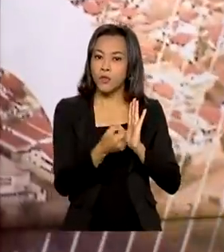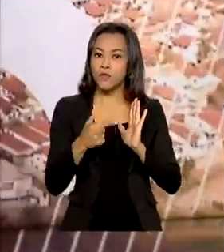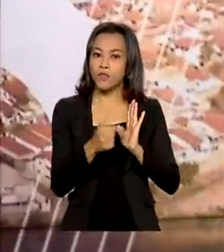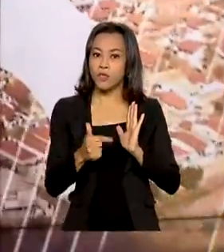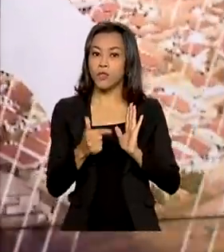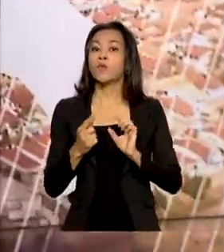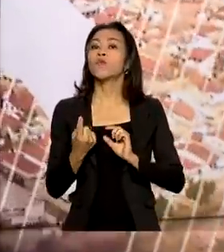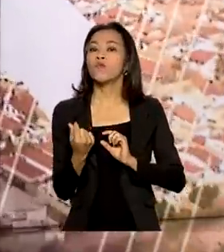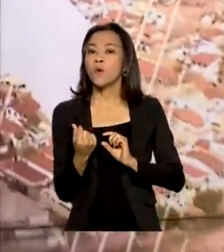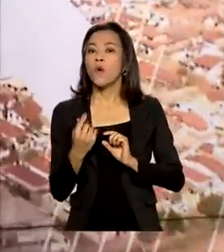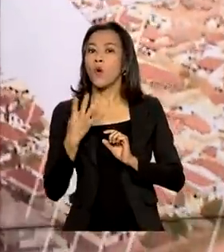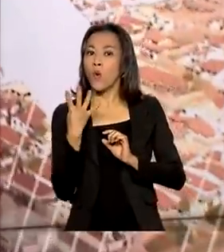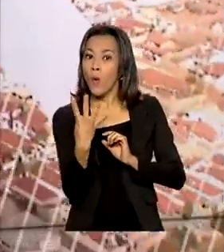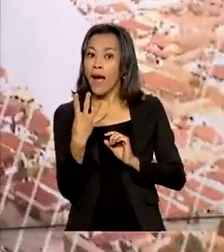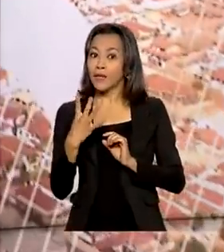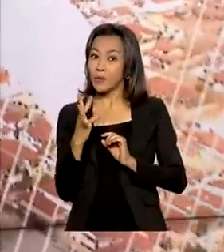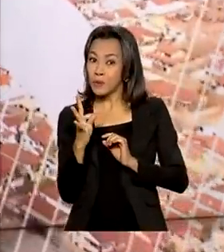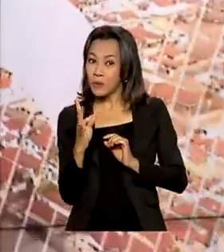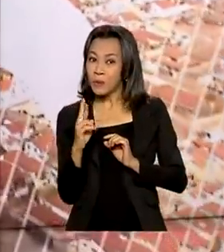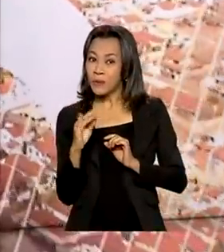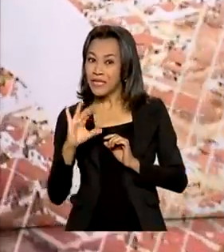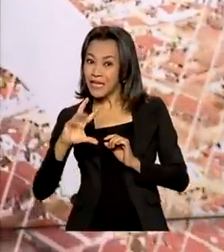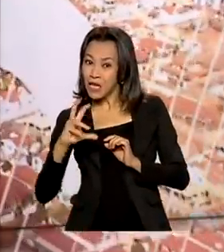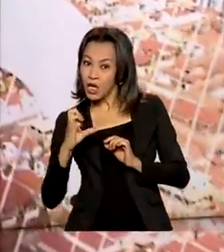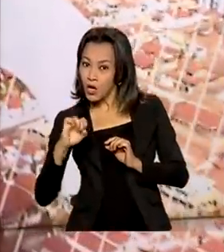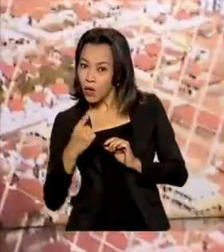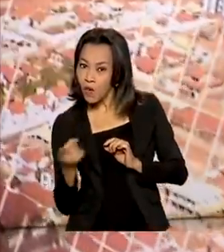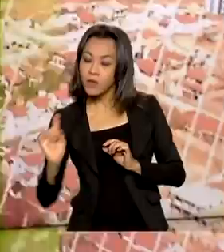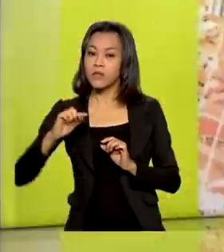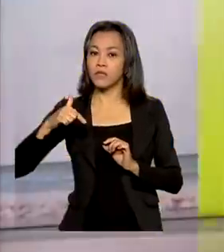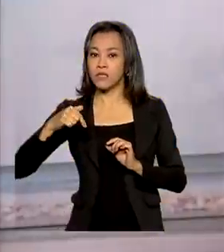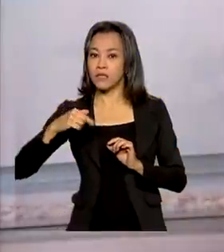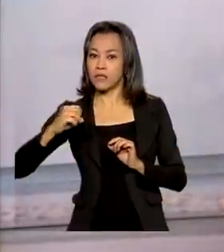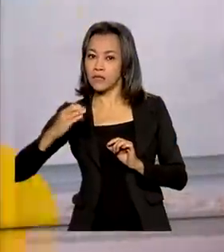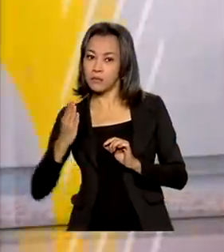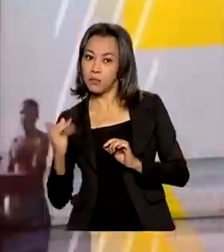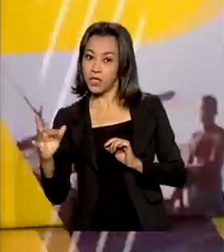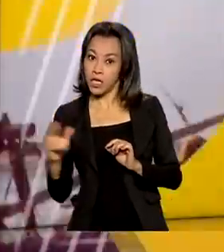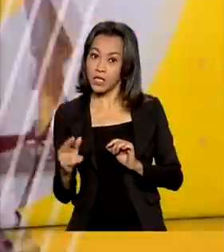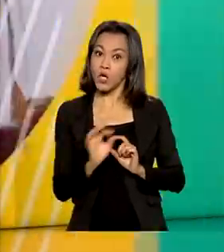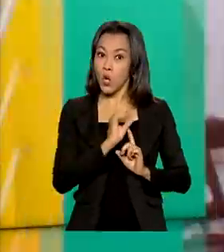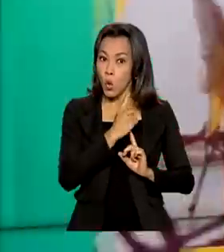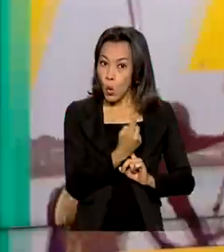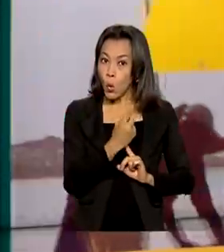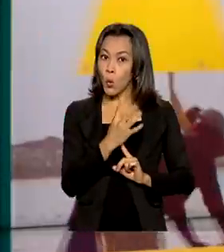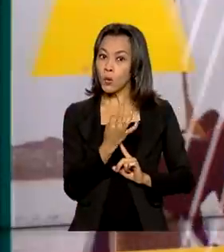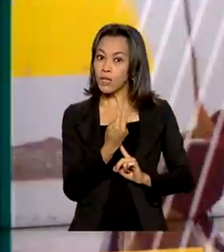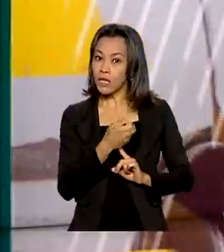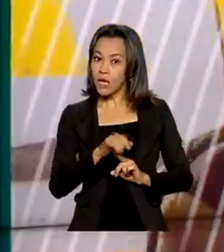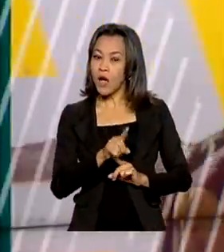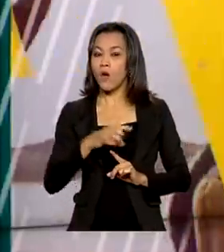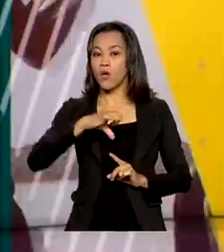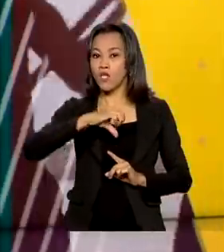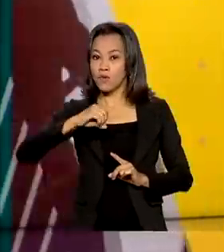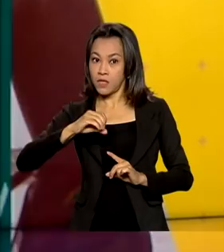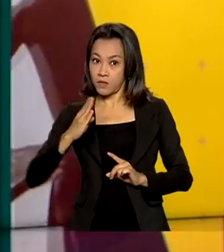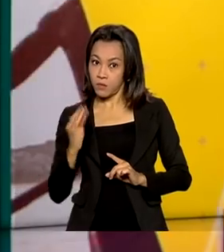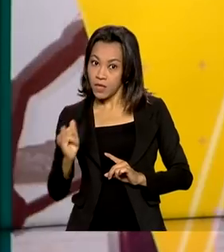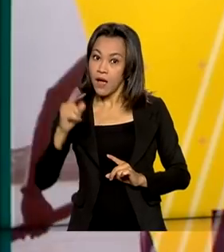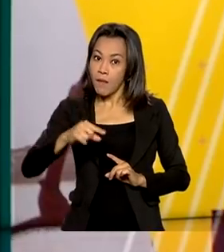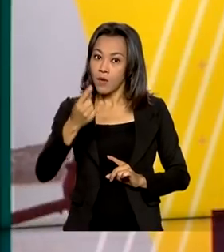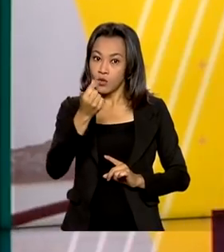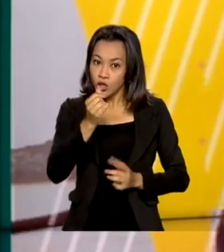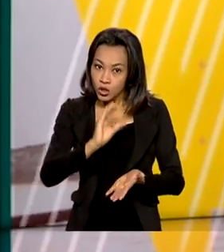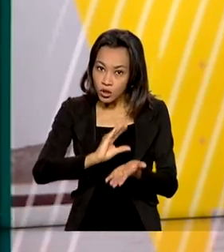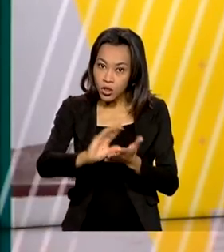4 trilhões e 700 bilhões de reais, sendo 1 trilhão e 900 bilhões para o financiamento da dívida pública. A lei